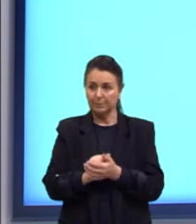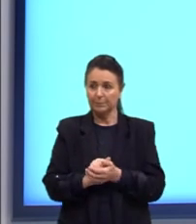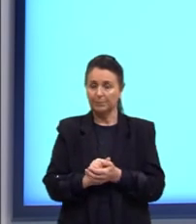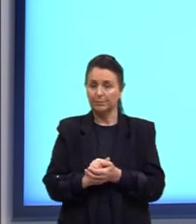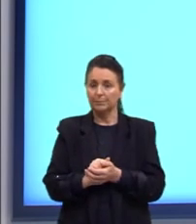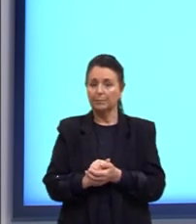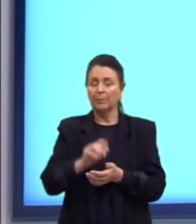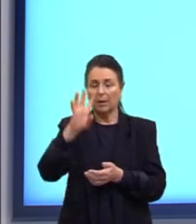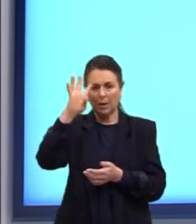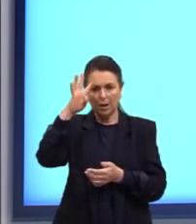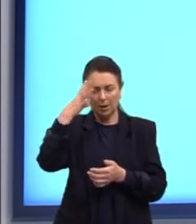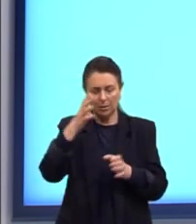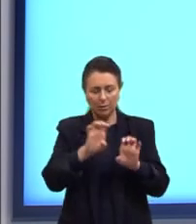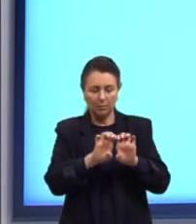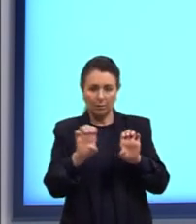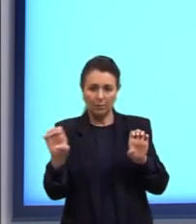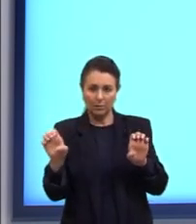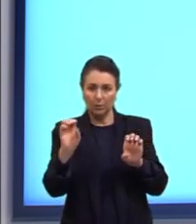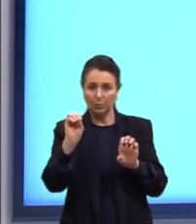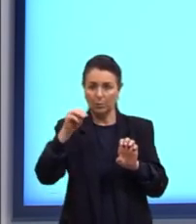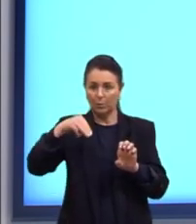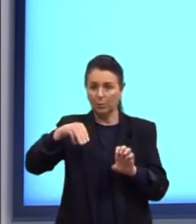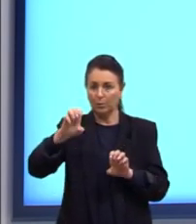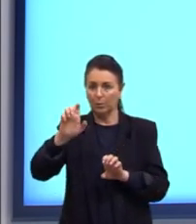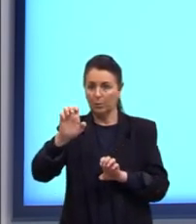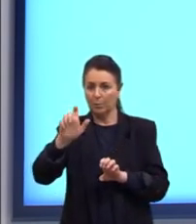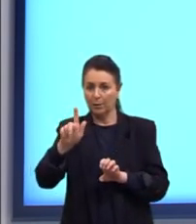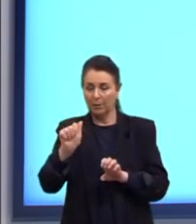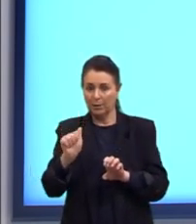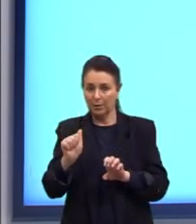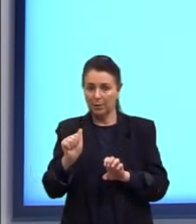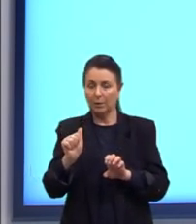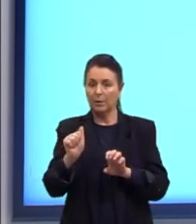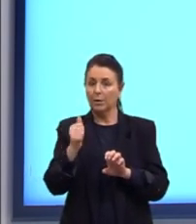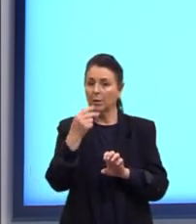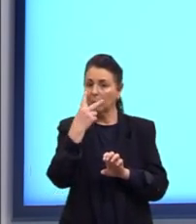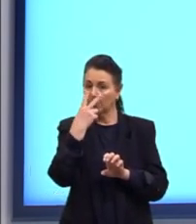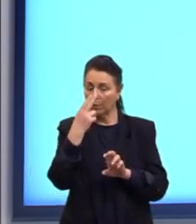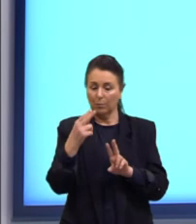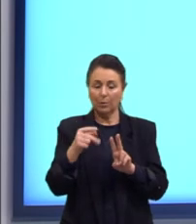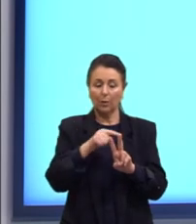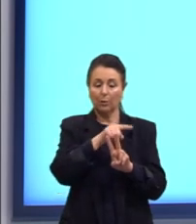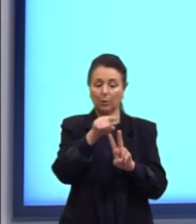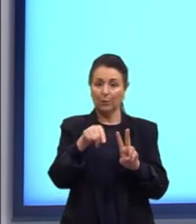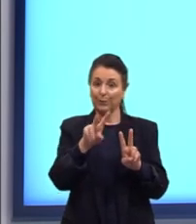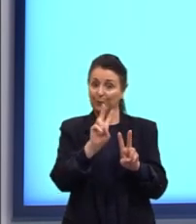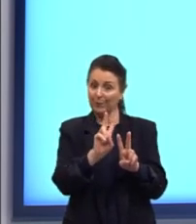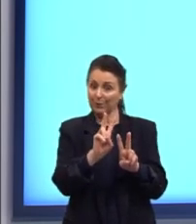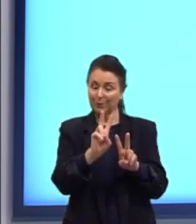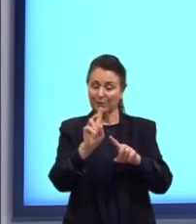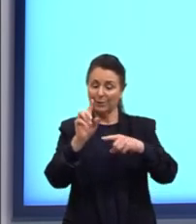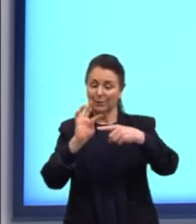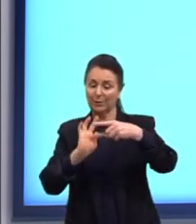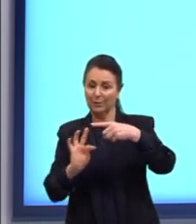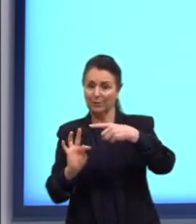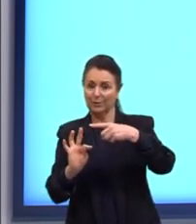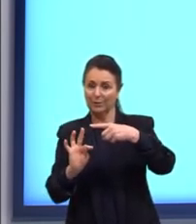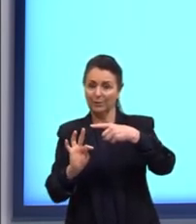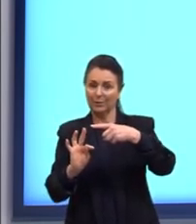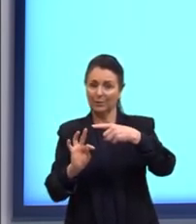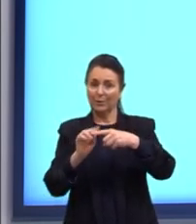resolvendo a equação ali do ômega ômega é igual a 2π sobre T então 2π sobre π